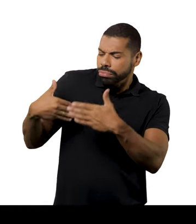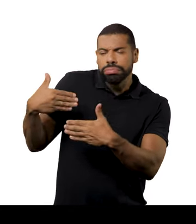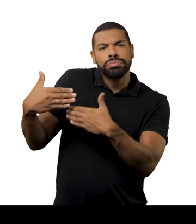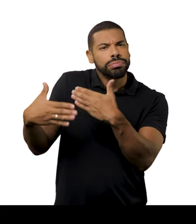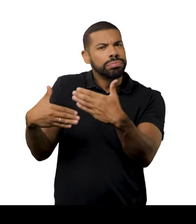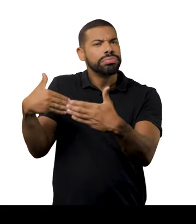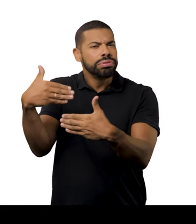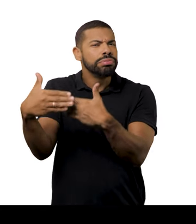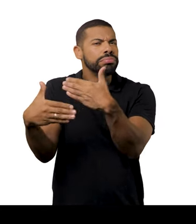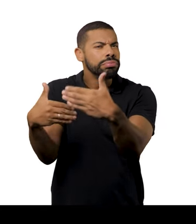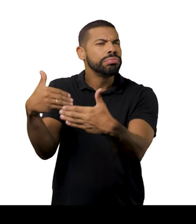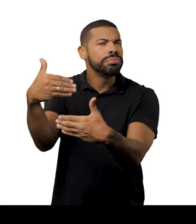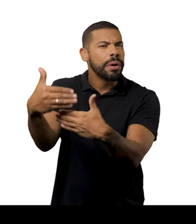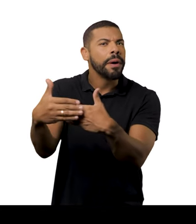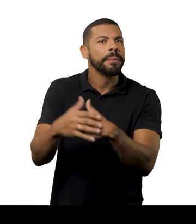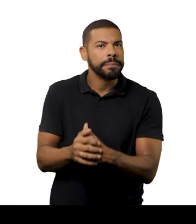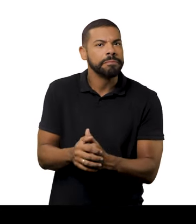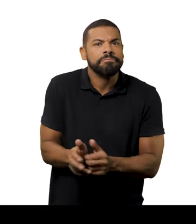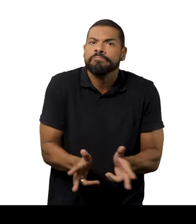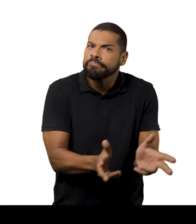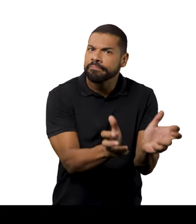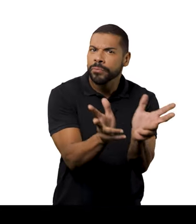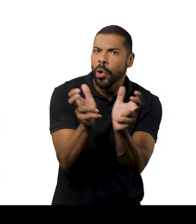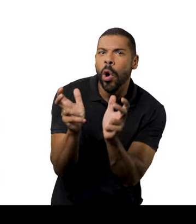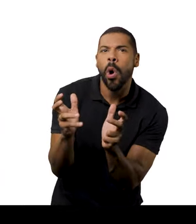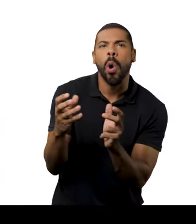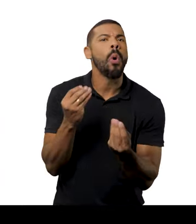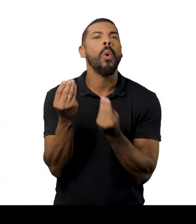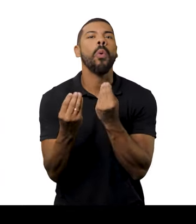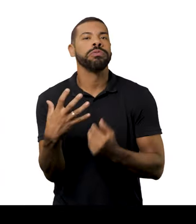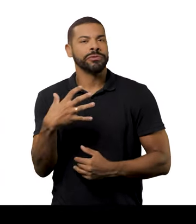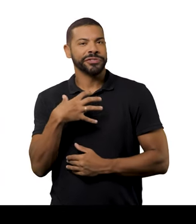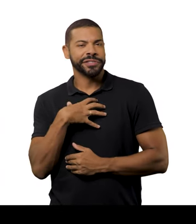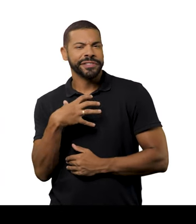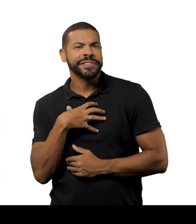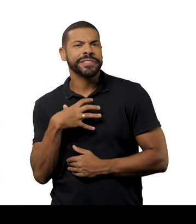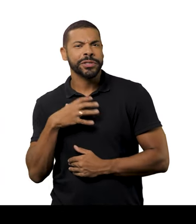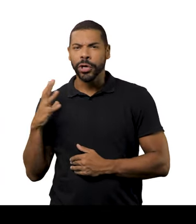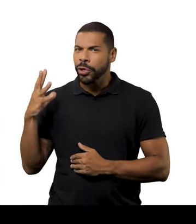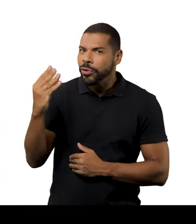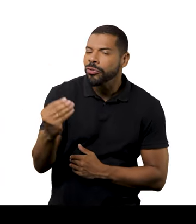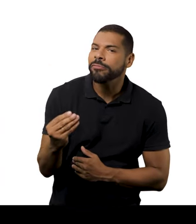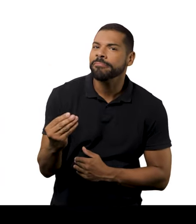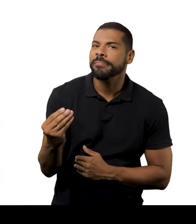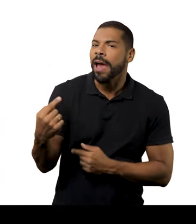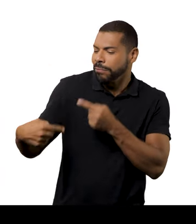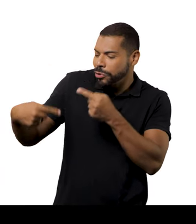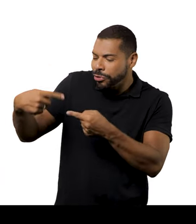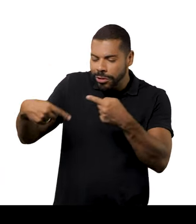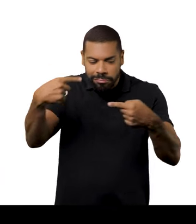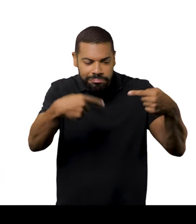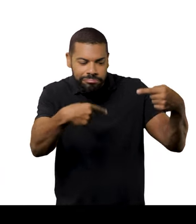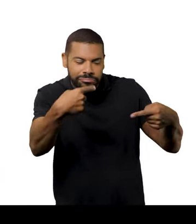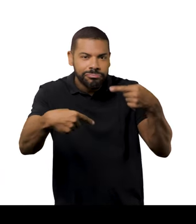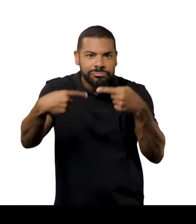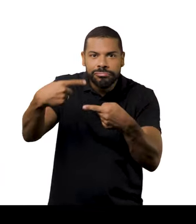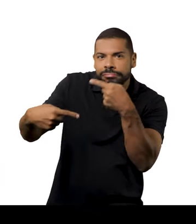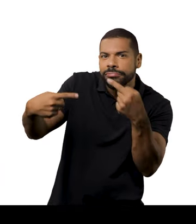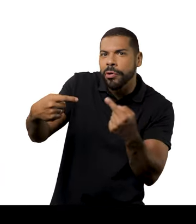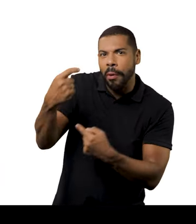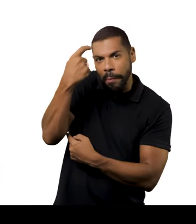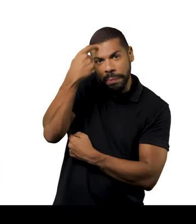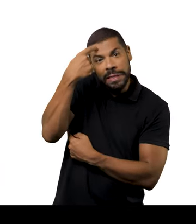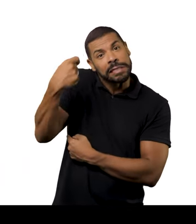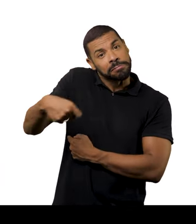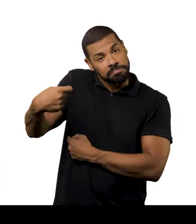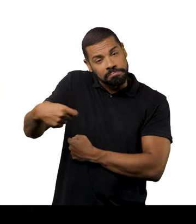desse tipo de desenvolvimento tem a ver com comportamento, tem a ver com um monte de coisa. Eu acho que é